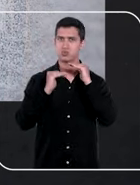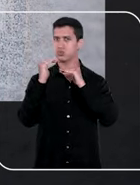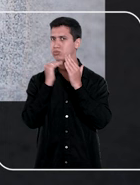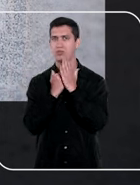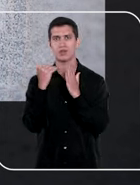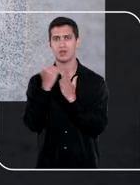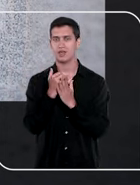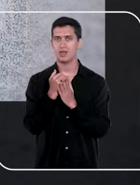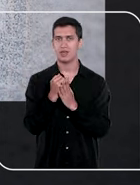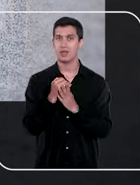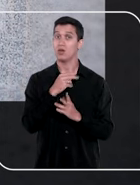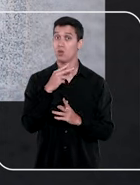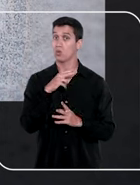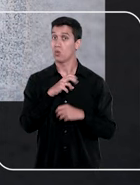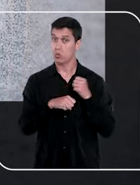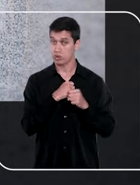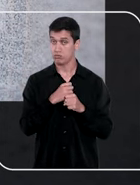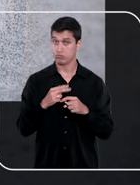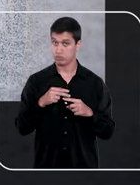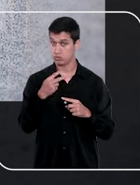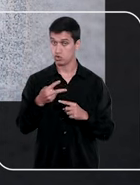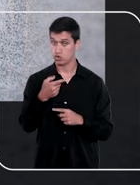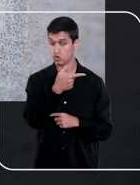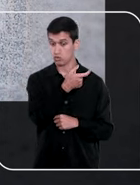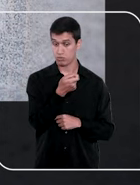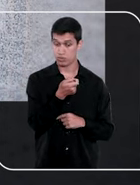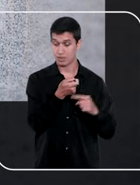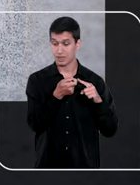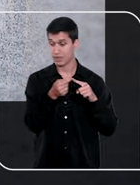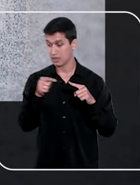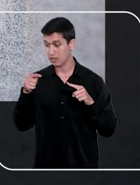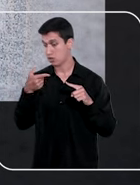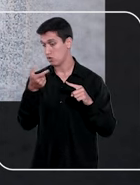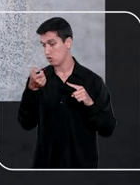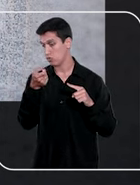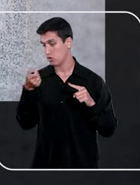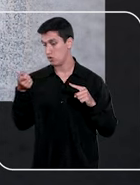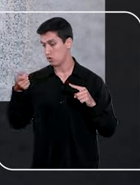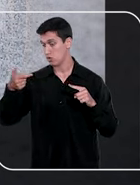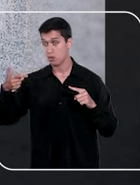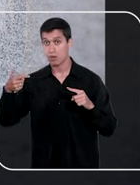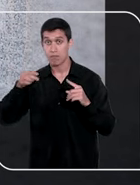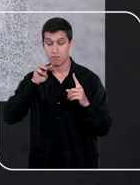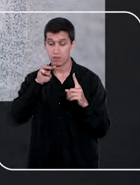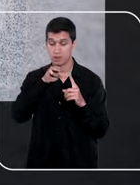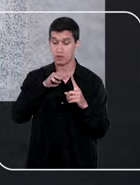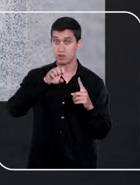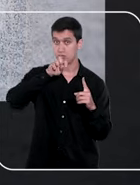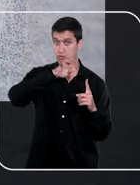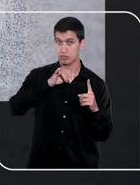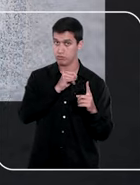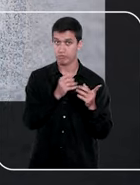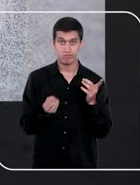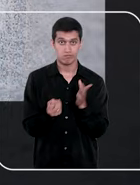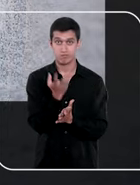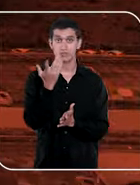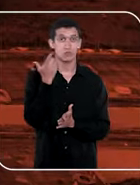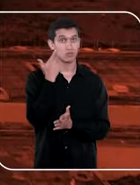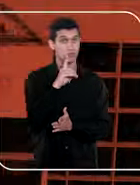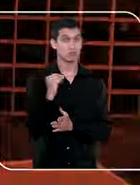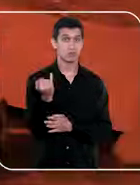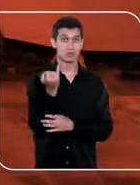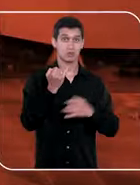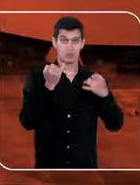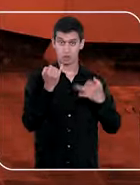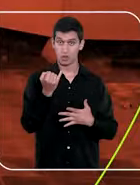No Bienio 2000-2002, a descrição da missão do STJ ganhou uma importante palavra,